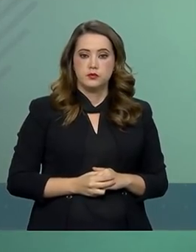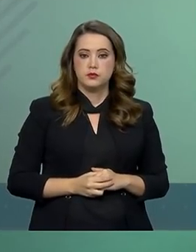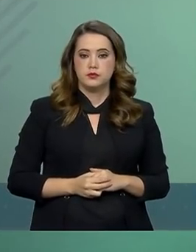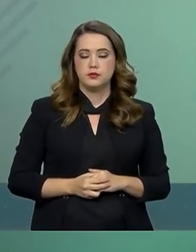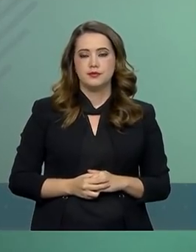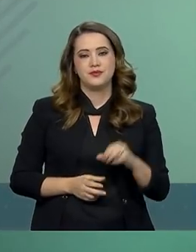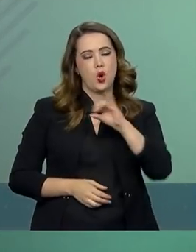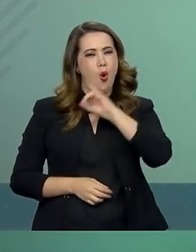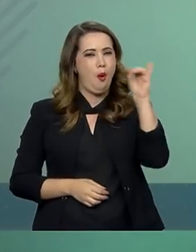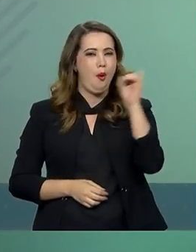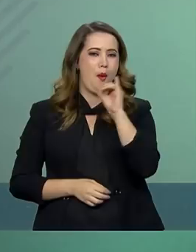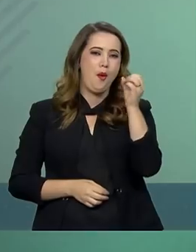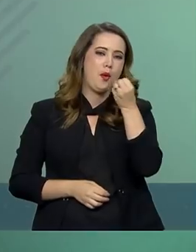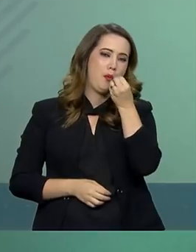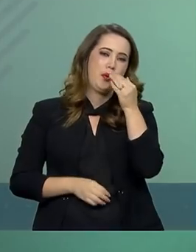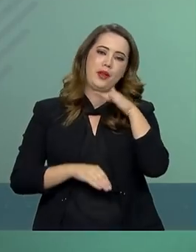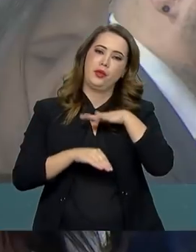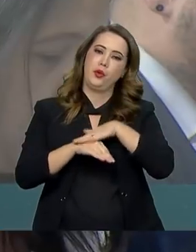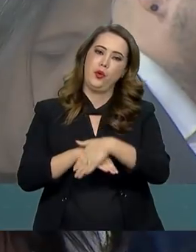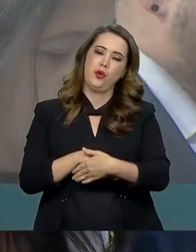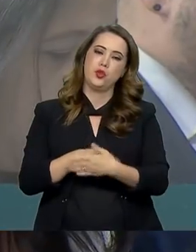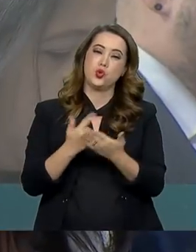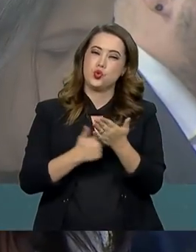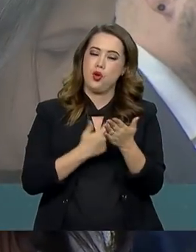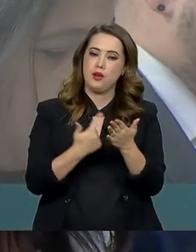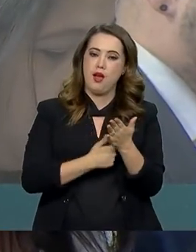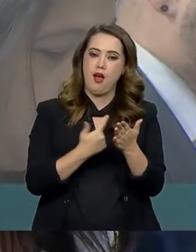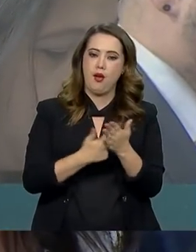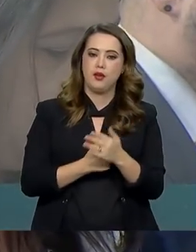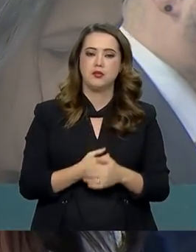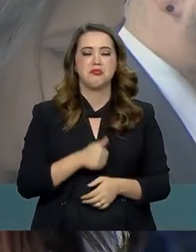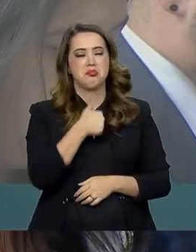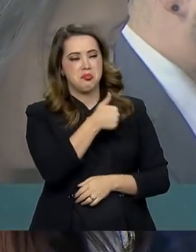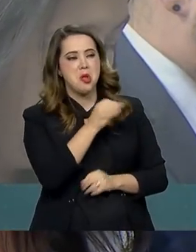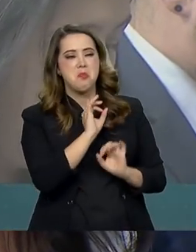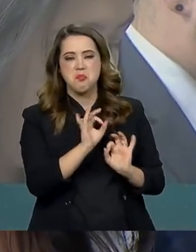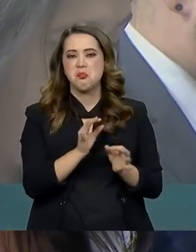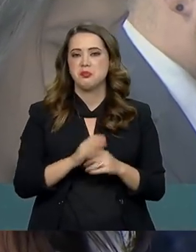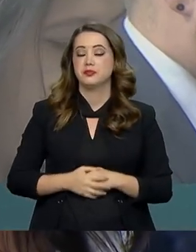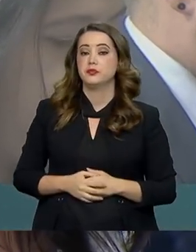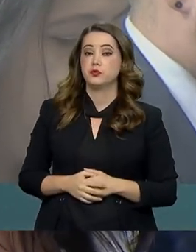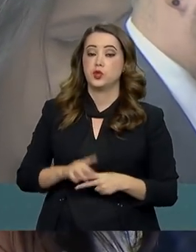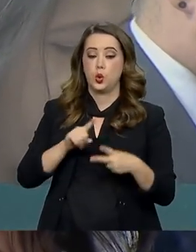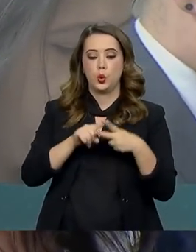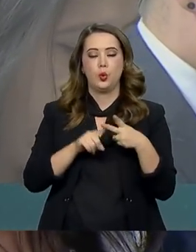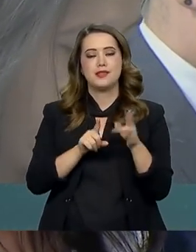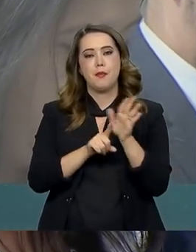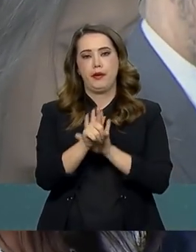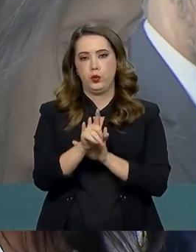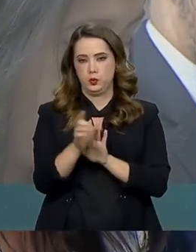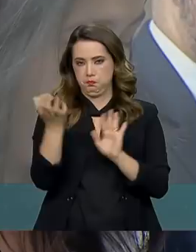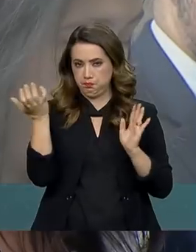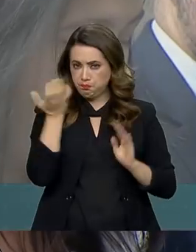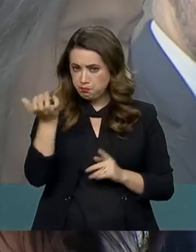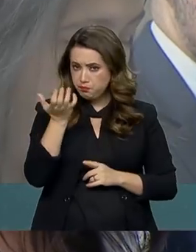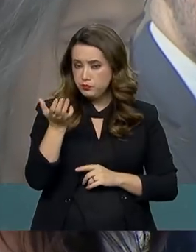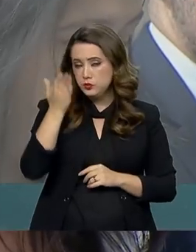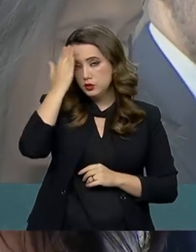Boa noite. Como vai? Felipe Frazão, do Jornal Estadão. Tudo bem, Carla? Tudo bom? São duas questões. Eu queria só, se o senhor puder